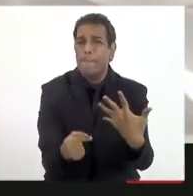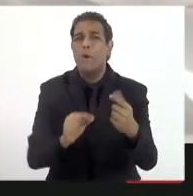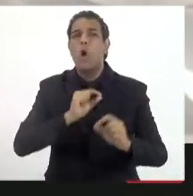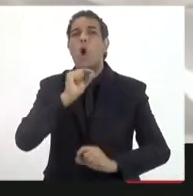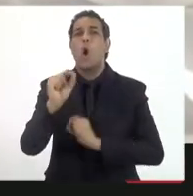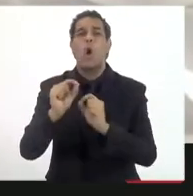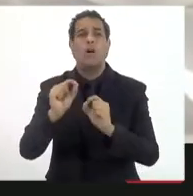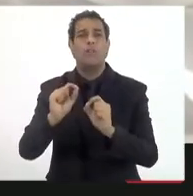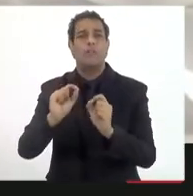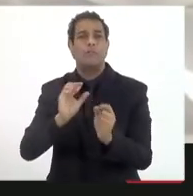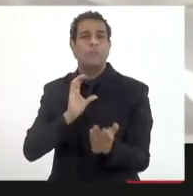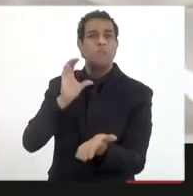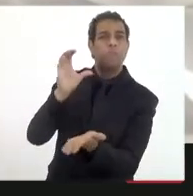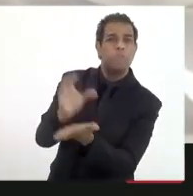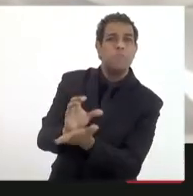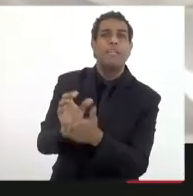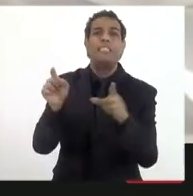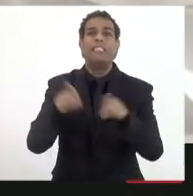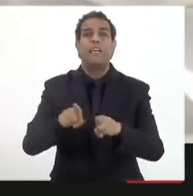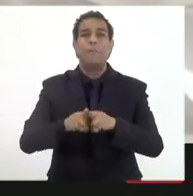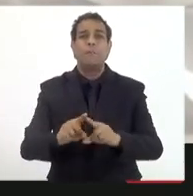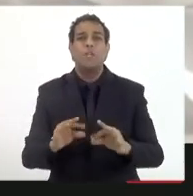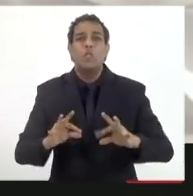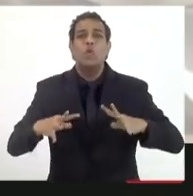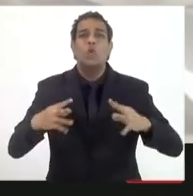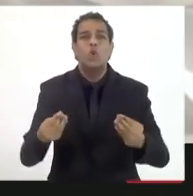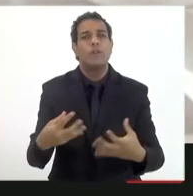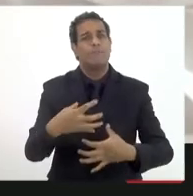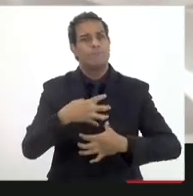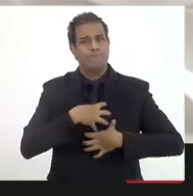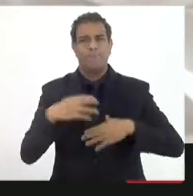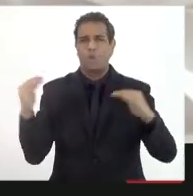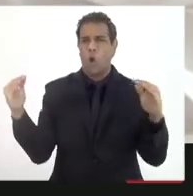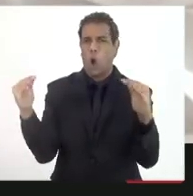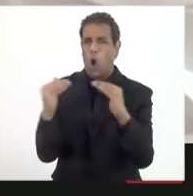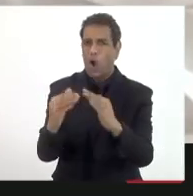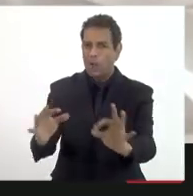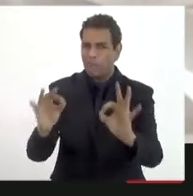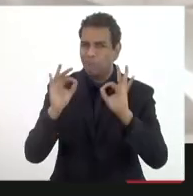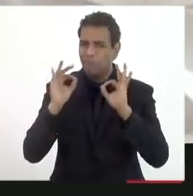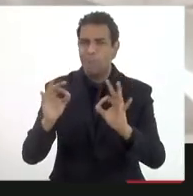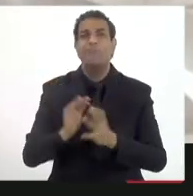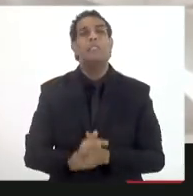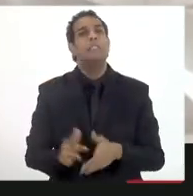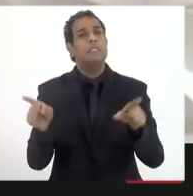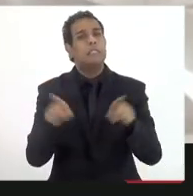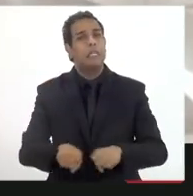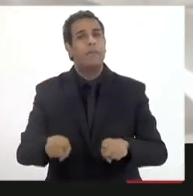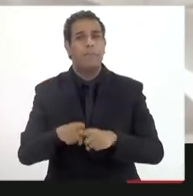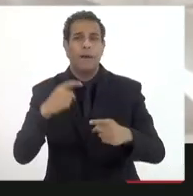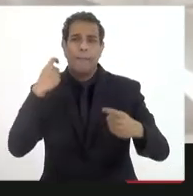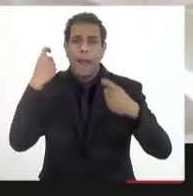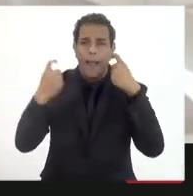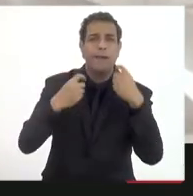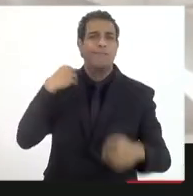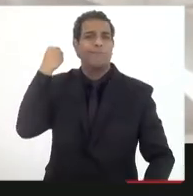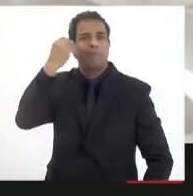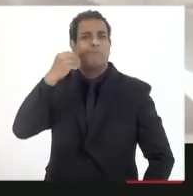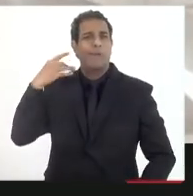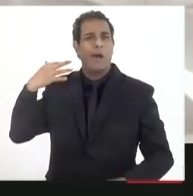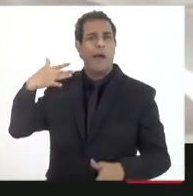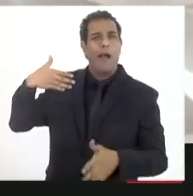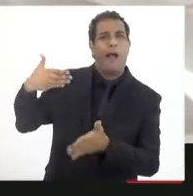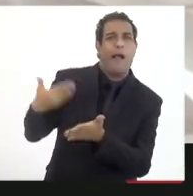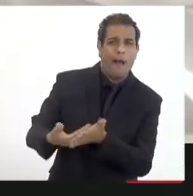custeio e da questão do investimento. E aí eu concordo, sim, tenho essa preocupação, as experiências que